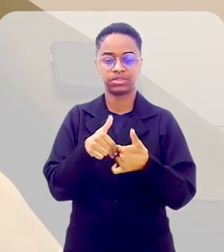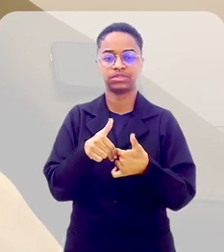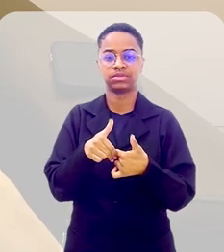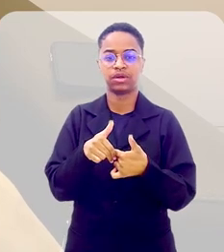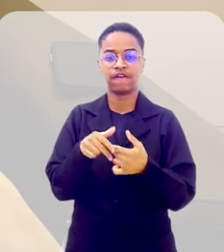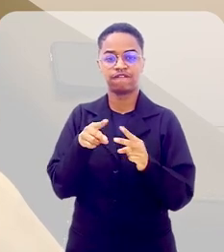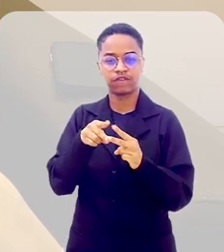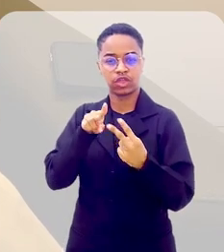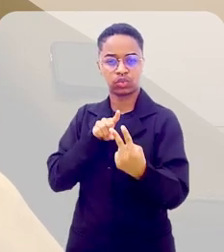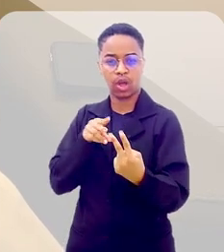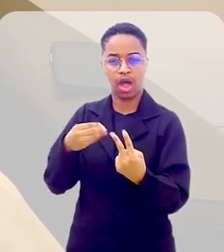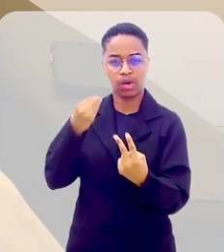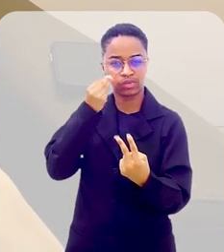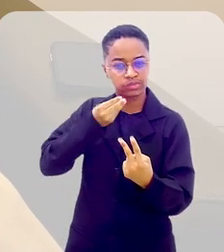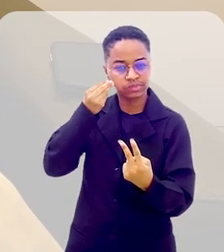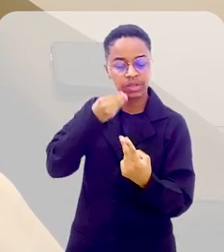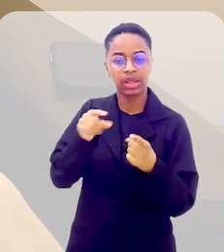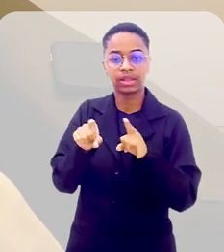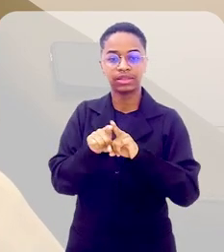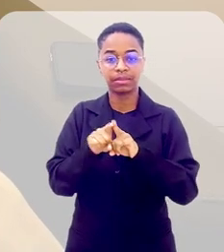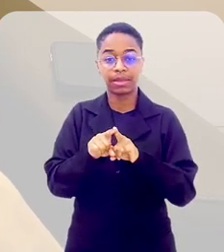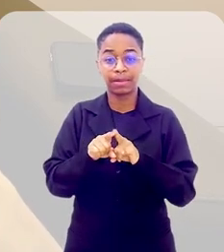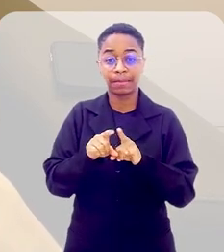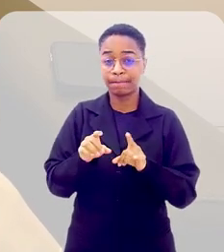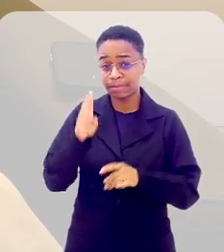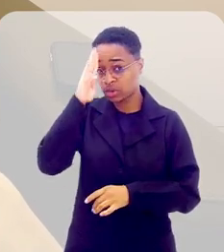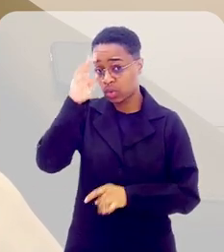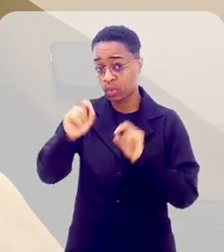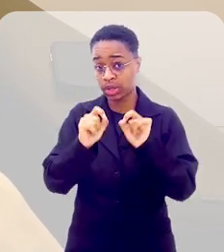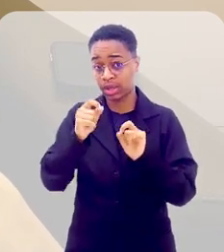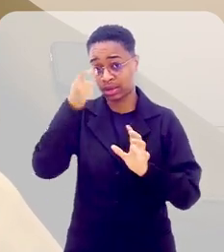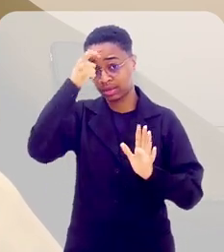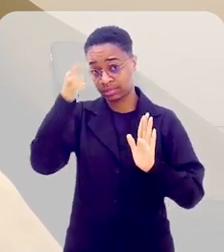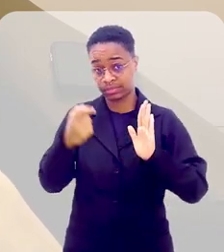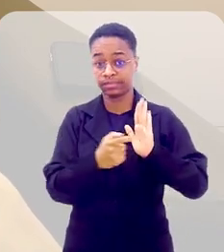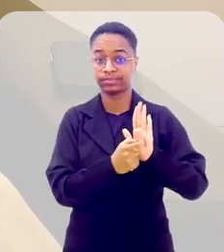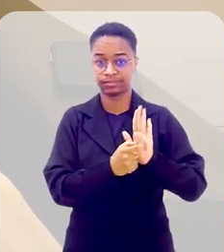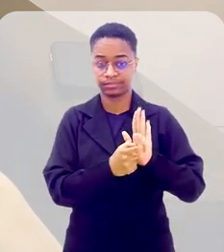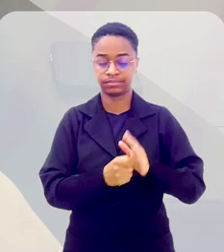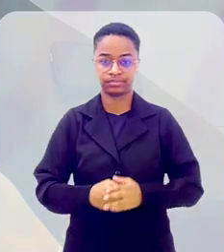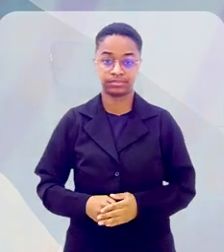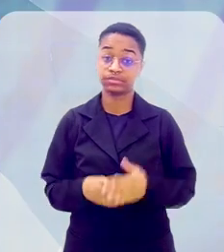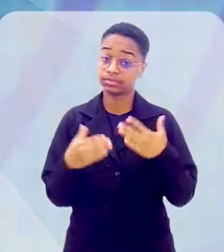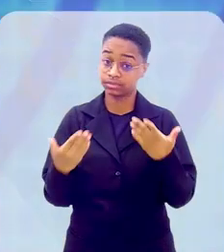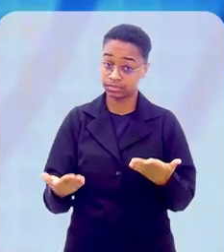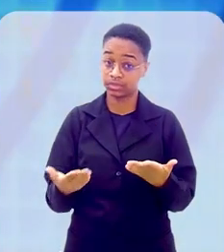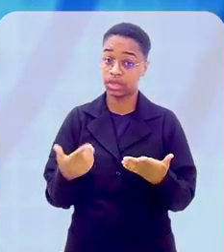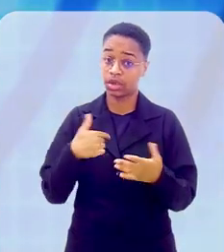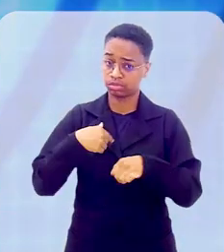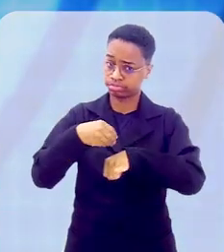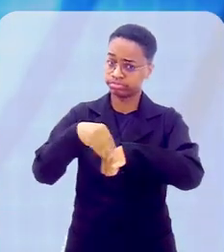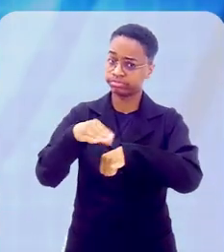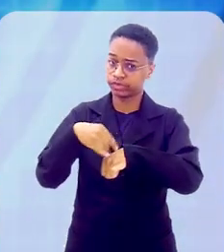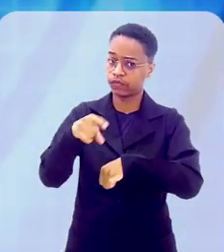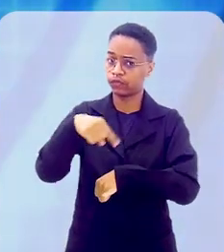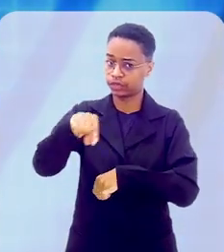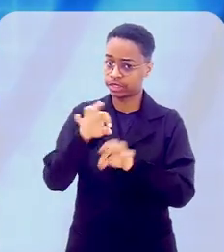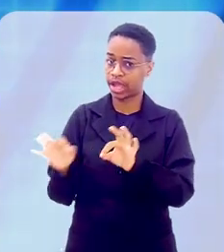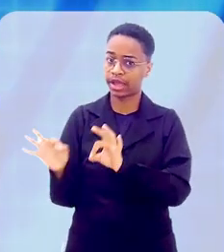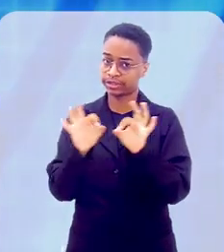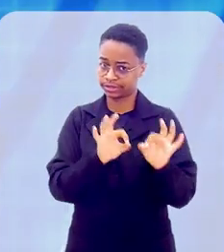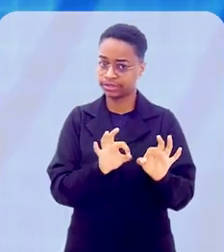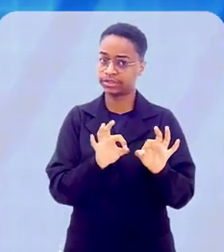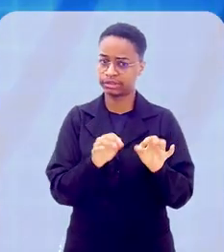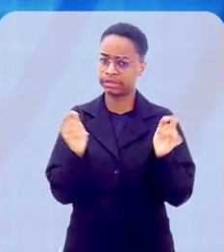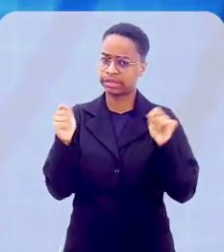realidade virtual e em especial da inteligência artificial. Então, recomendo Matrix